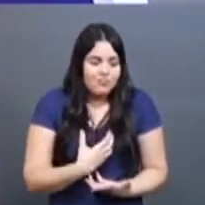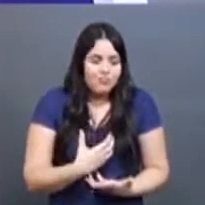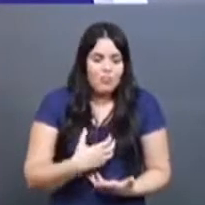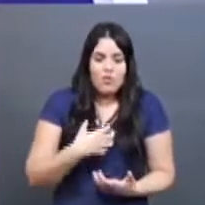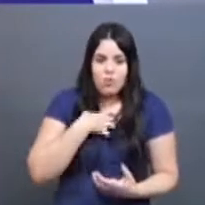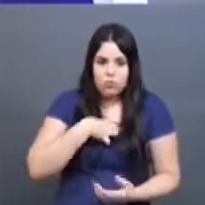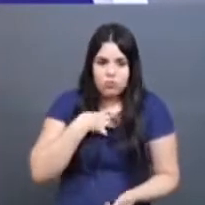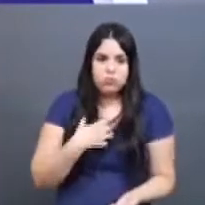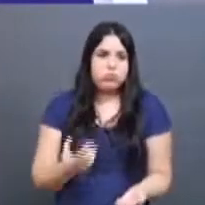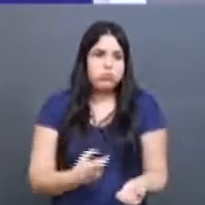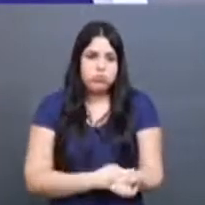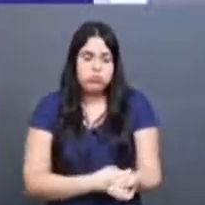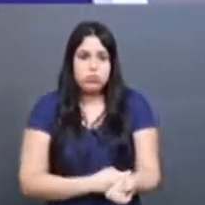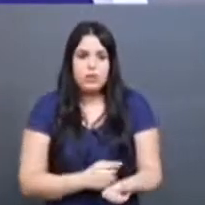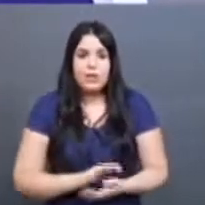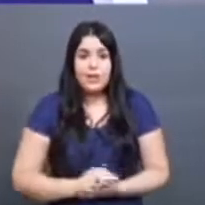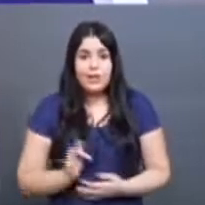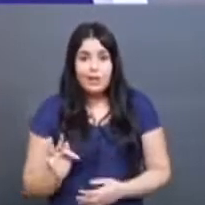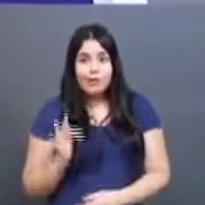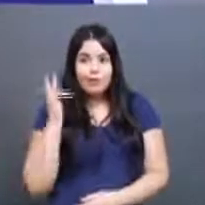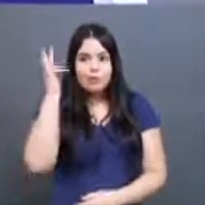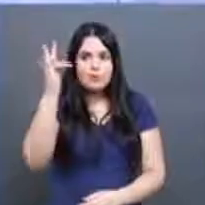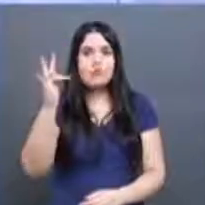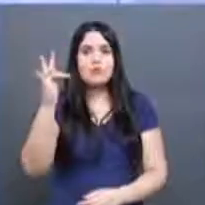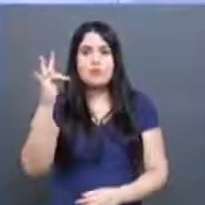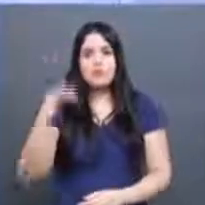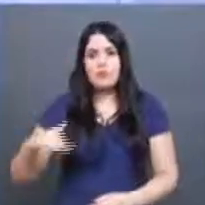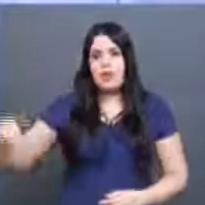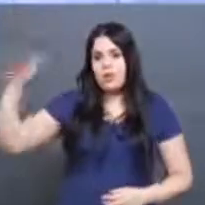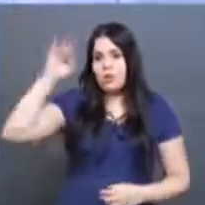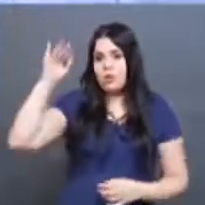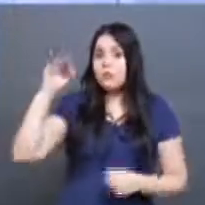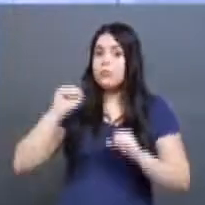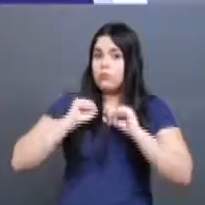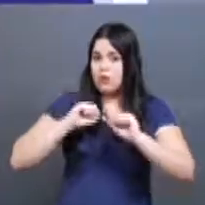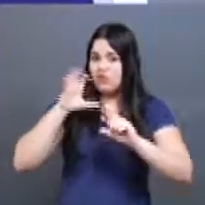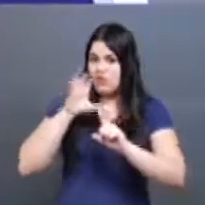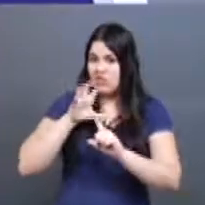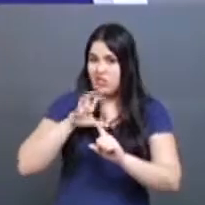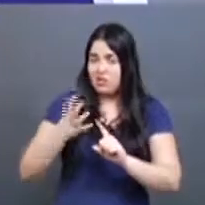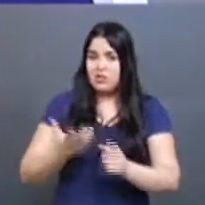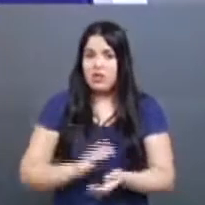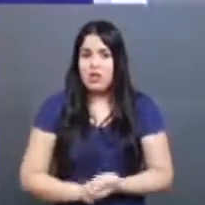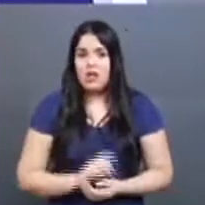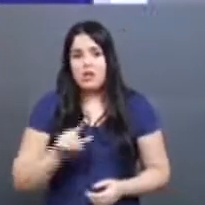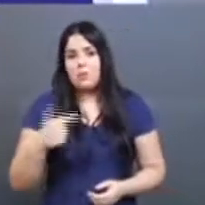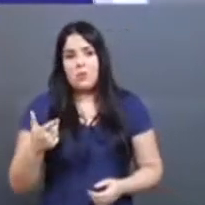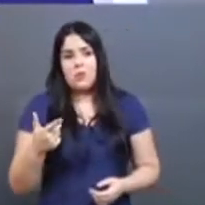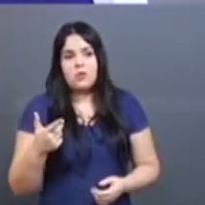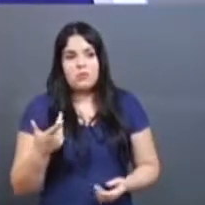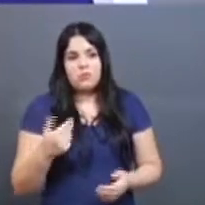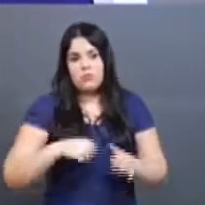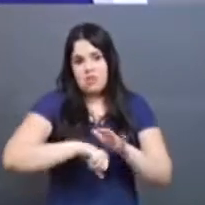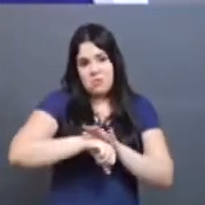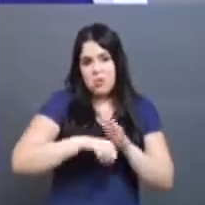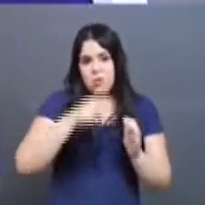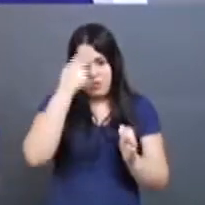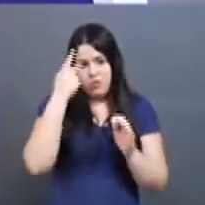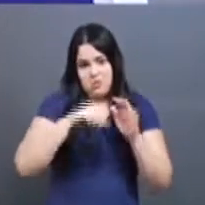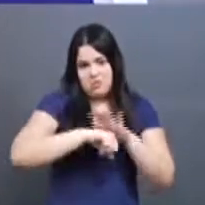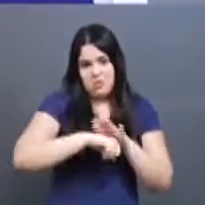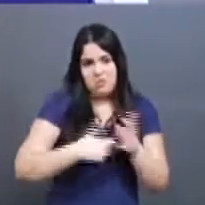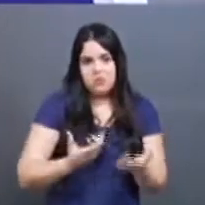Isso no futuro adulto pode ter uma interferência? Virão marginal, por exemplo? Claro que sim.